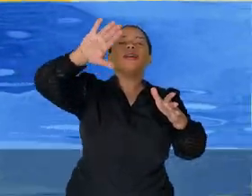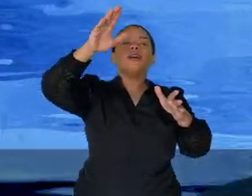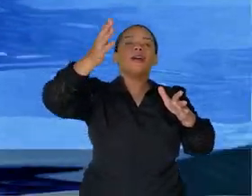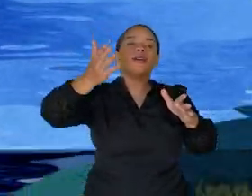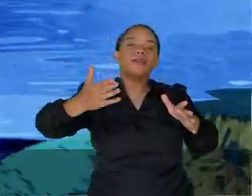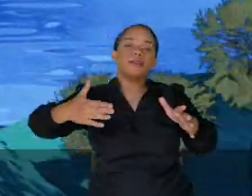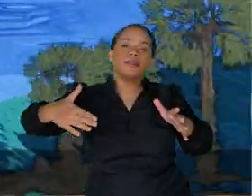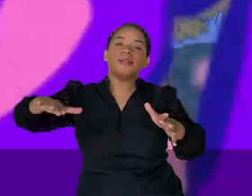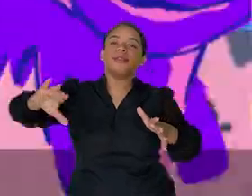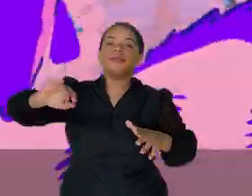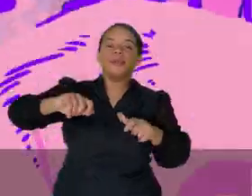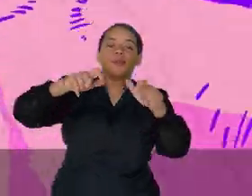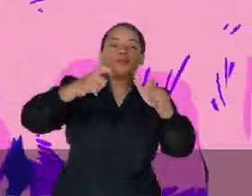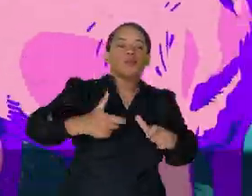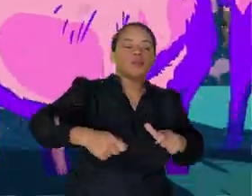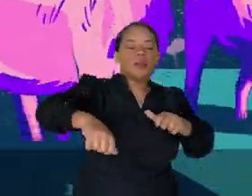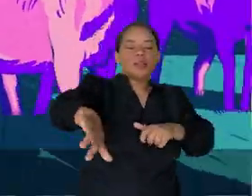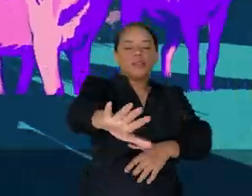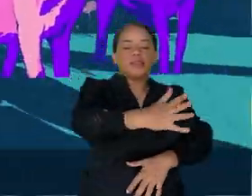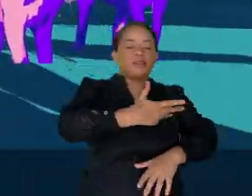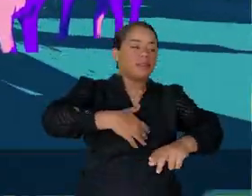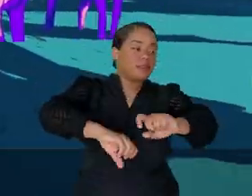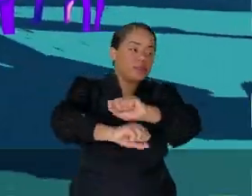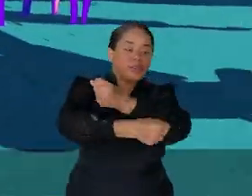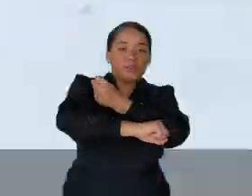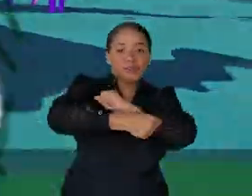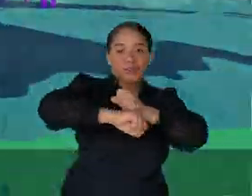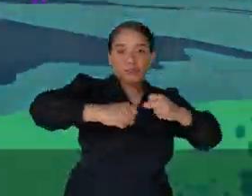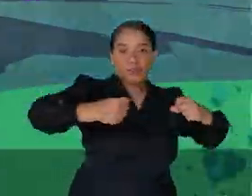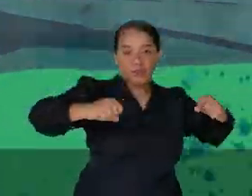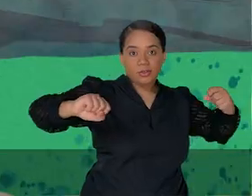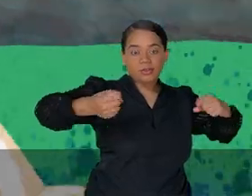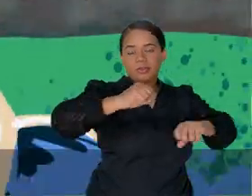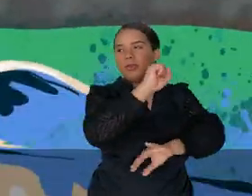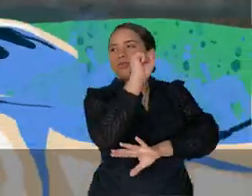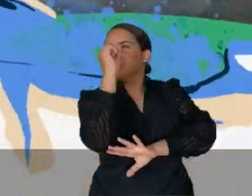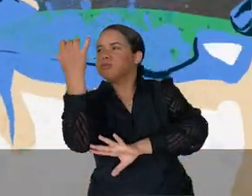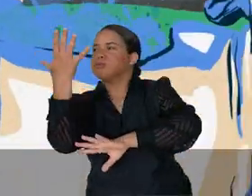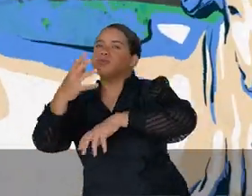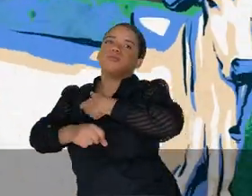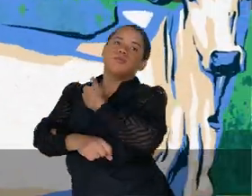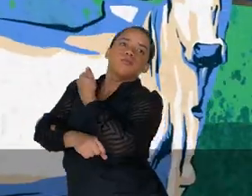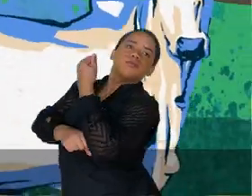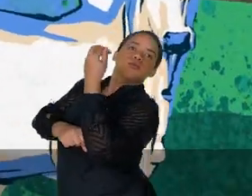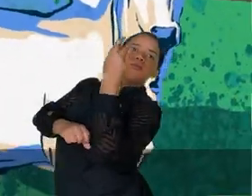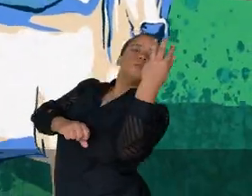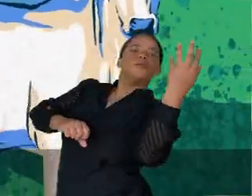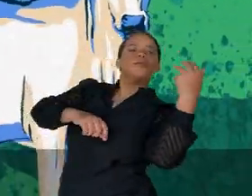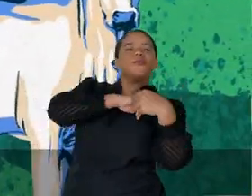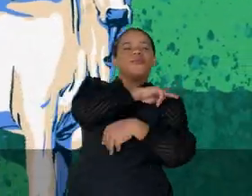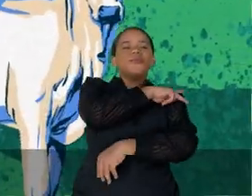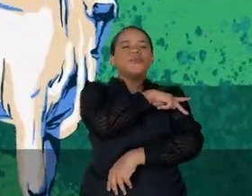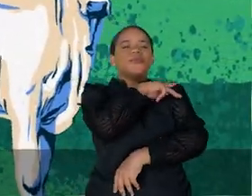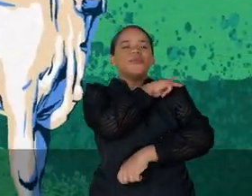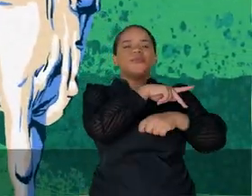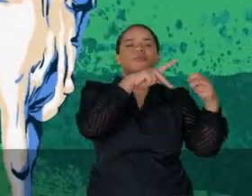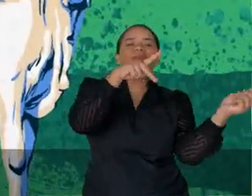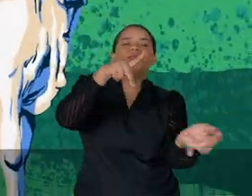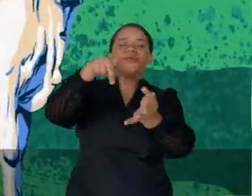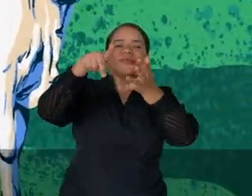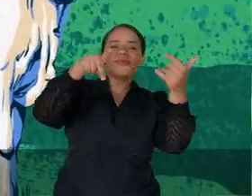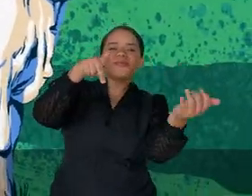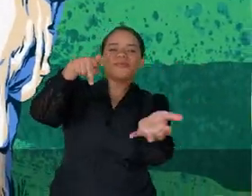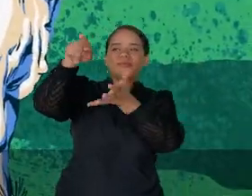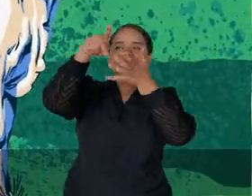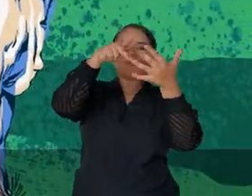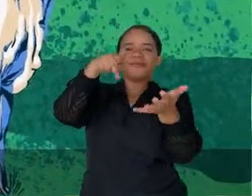pelas rebradas, pelas vazias e chamadas, teu canto de